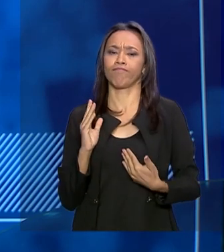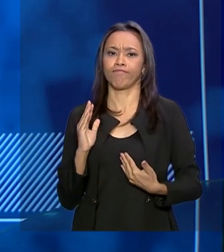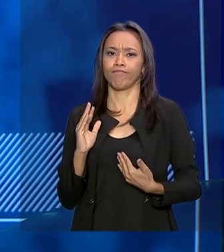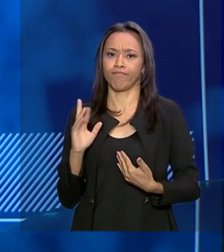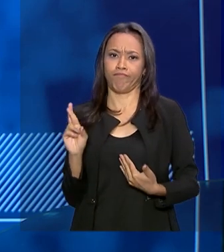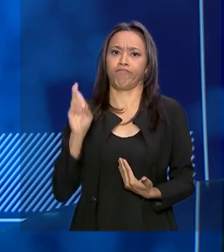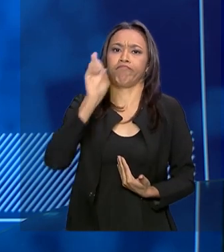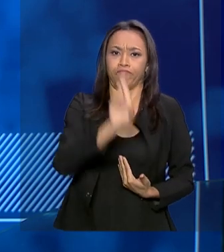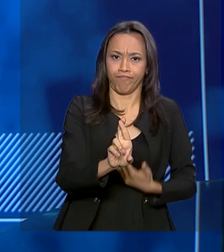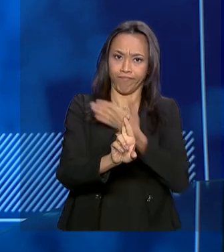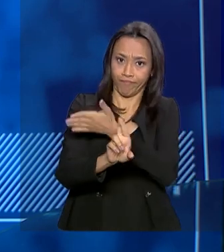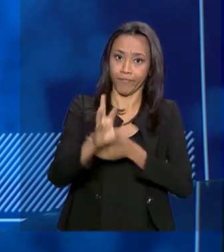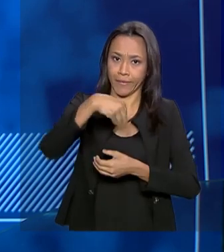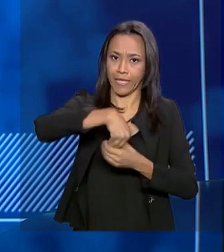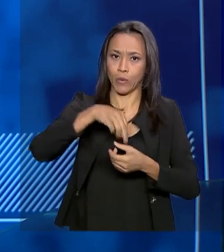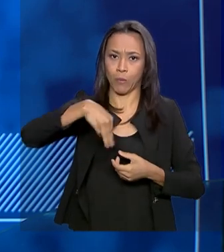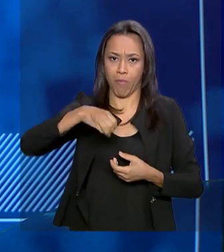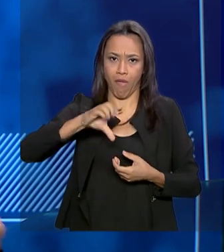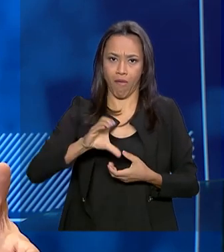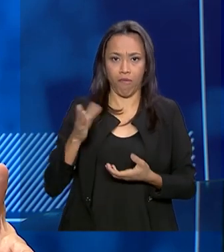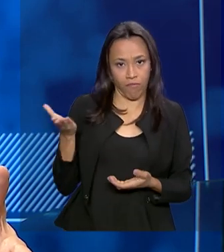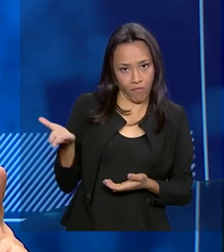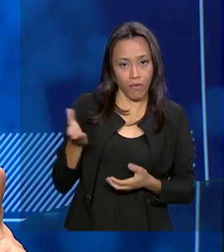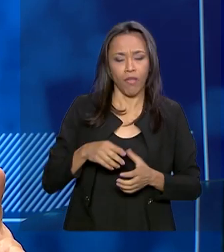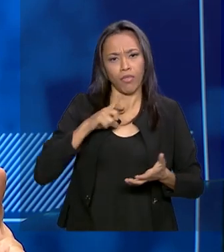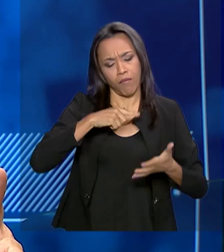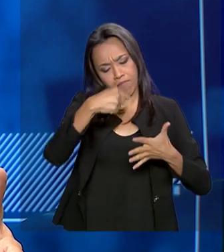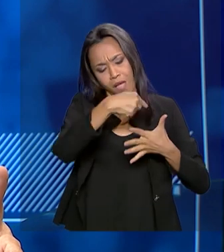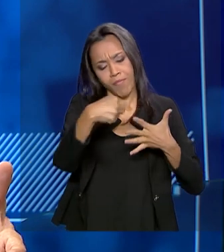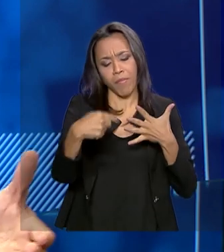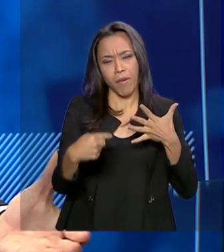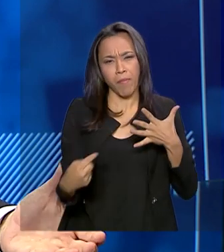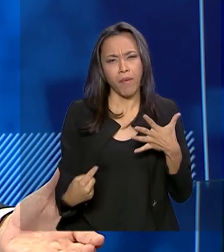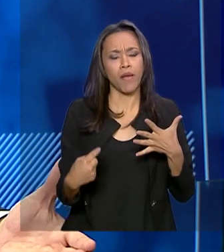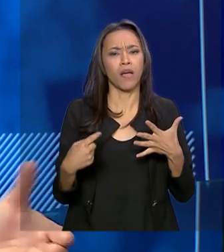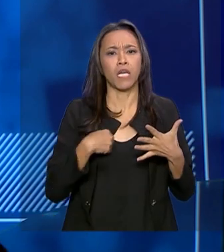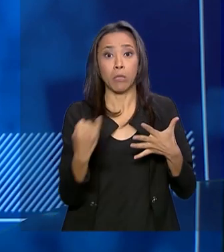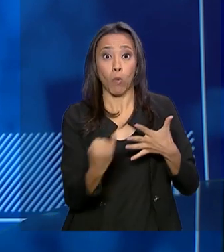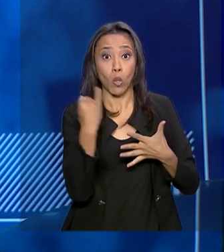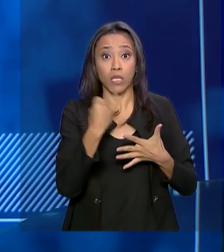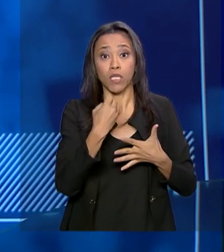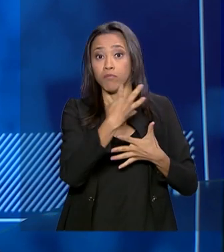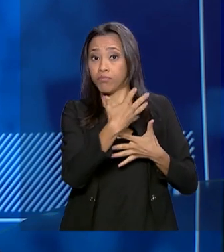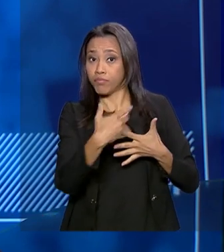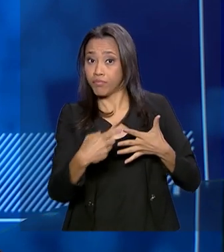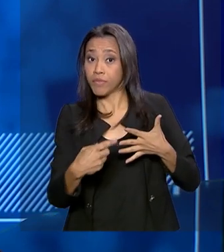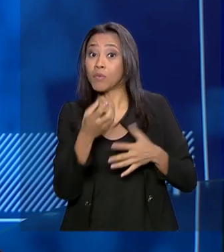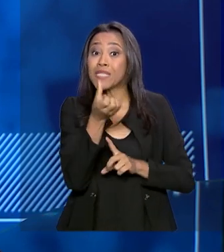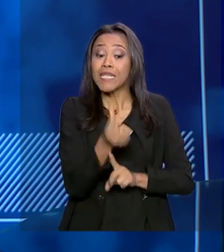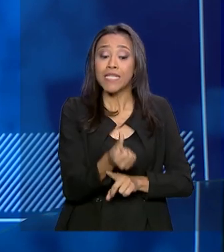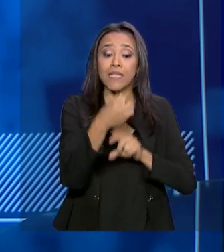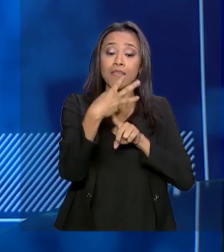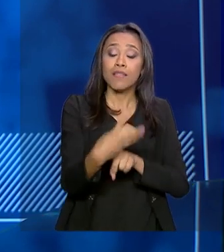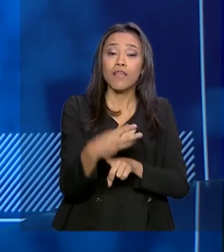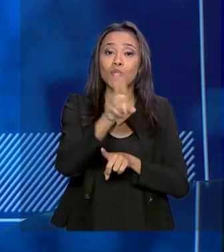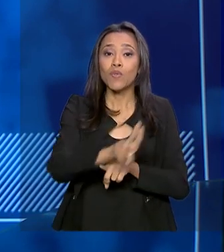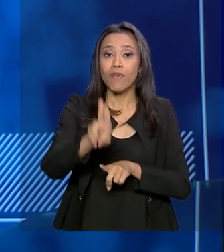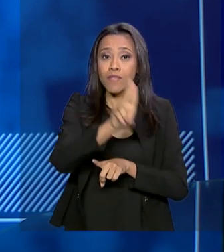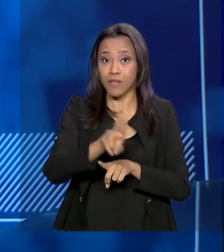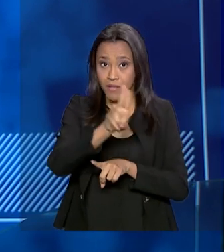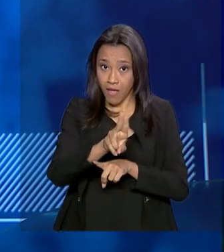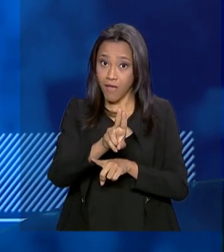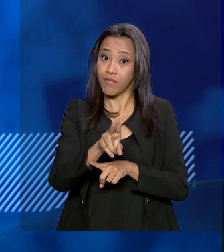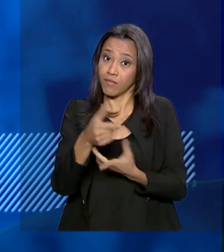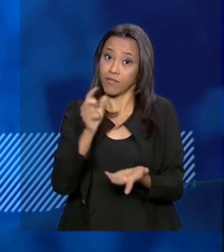Educação Superior do MEC, ela tem várias funções importantes. São 63 universidades públicas federais, sem